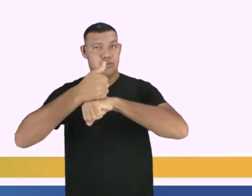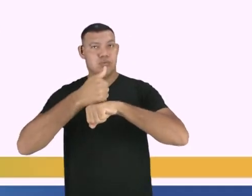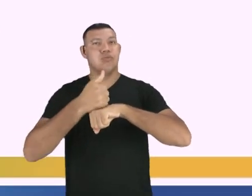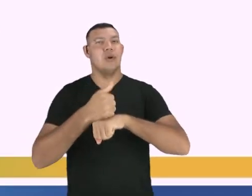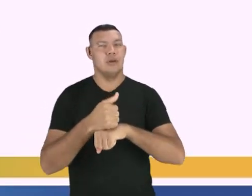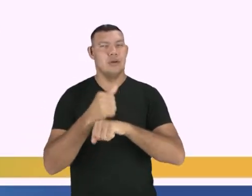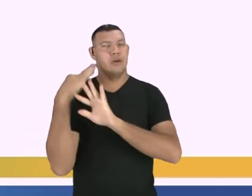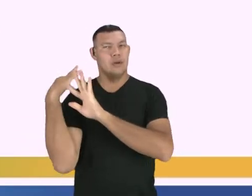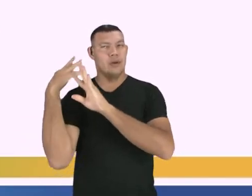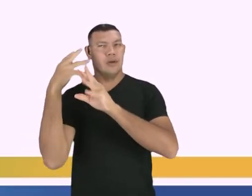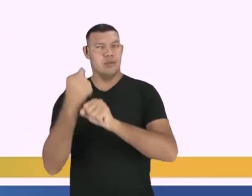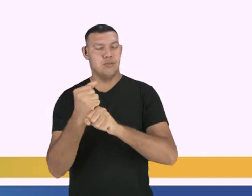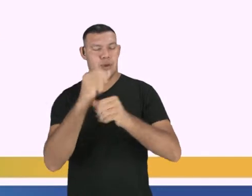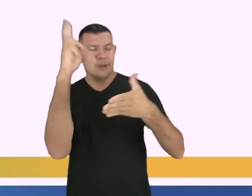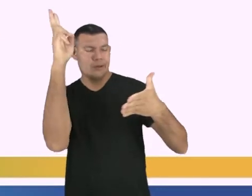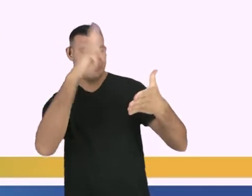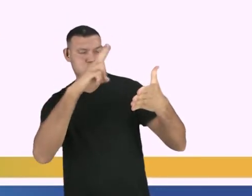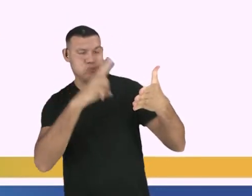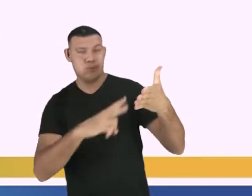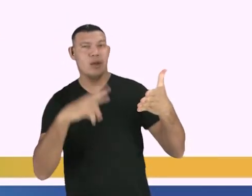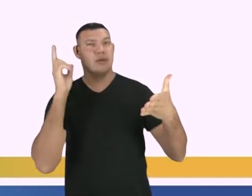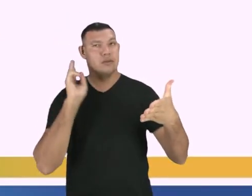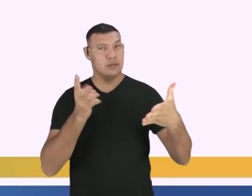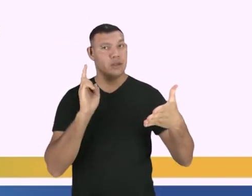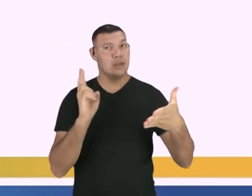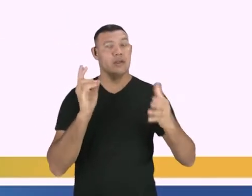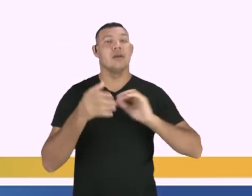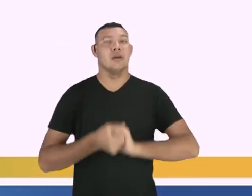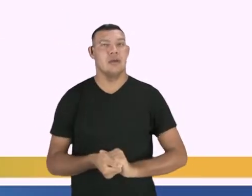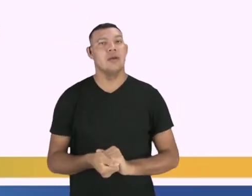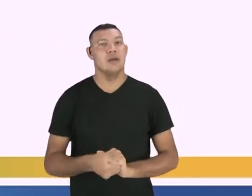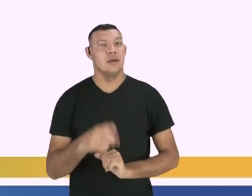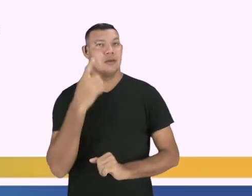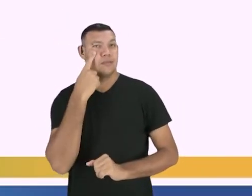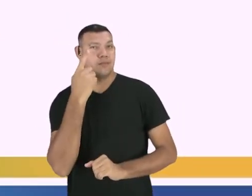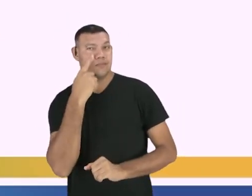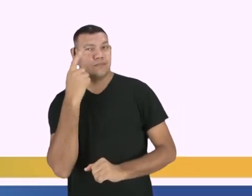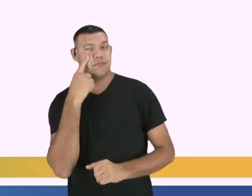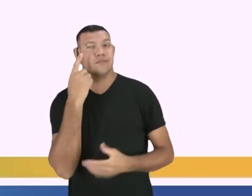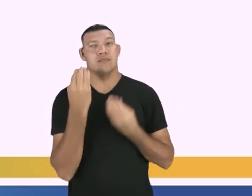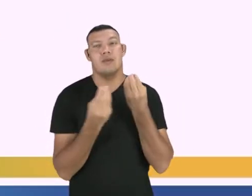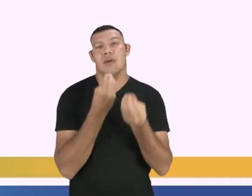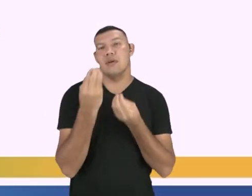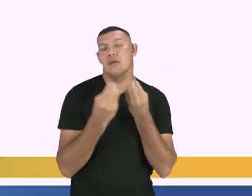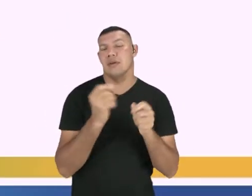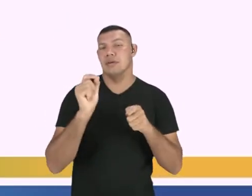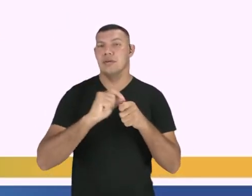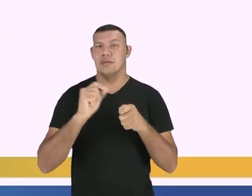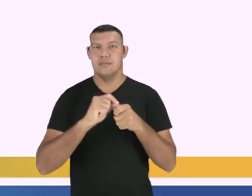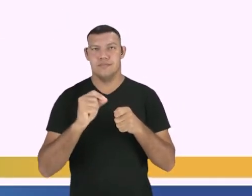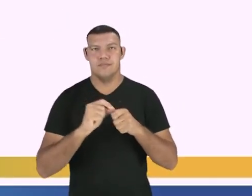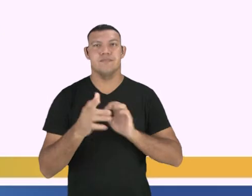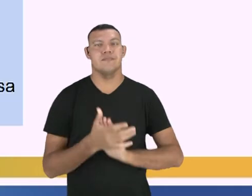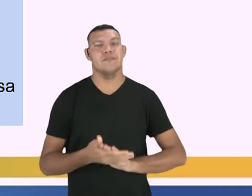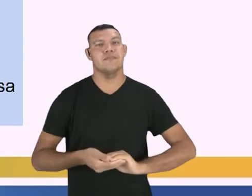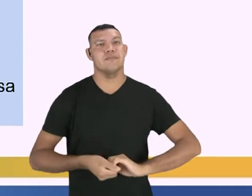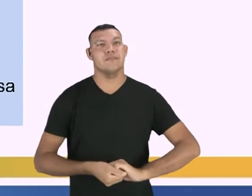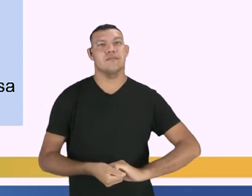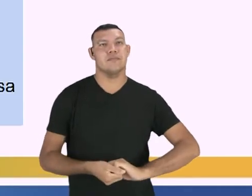sempre que possível. Veja um roteiro de revisão e aprimoramento que você pode seguir.